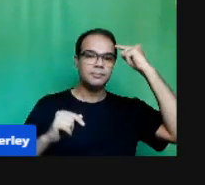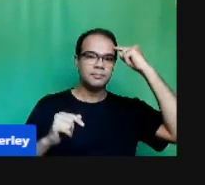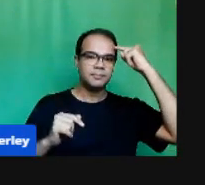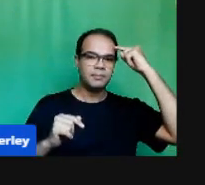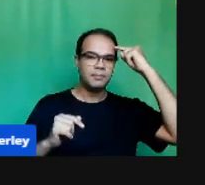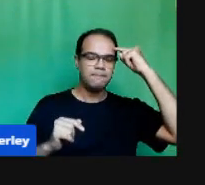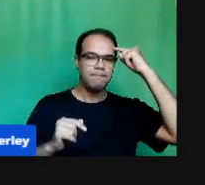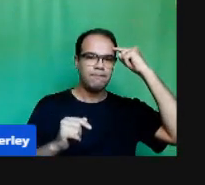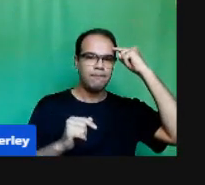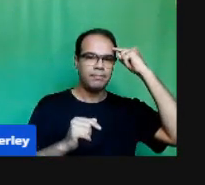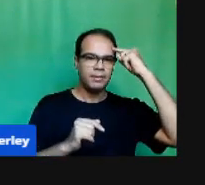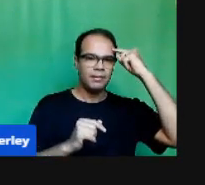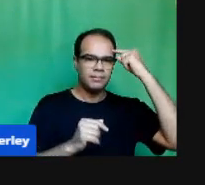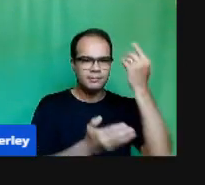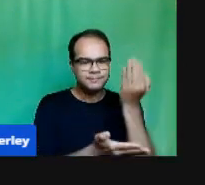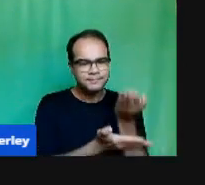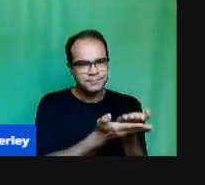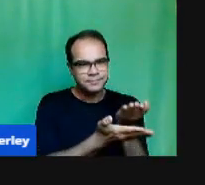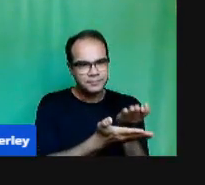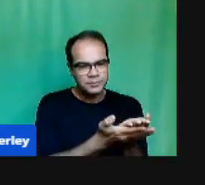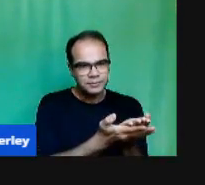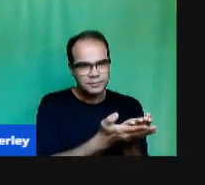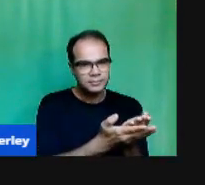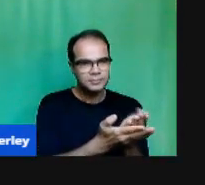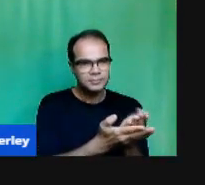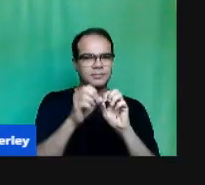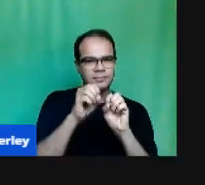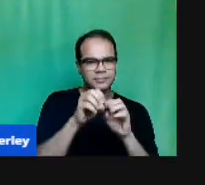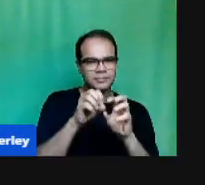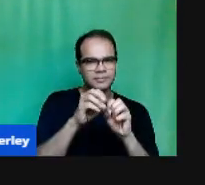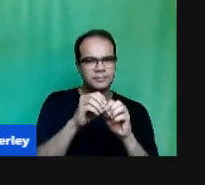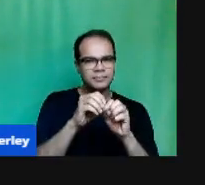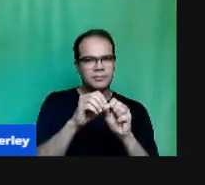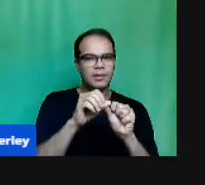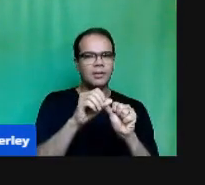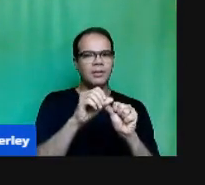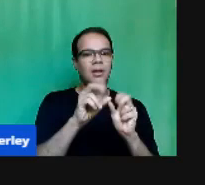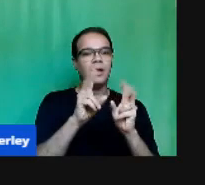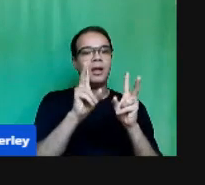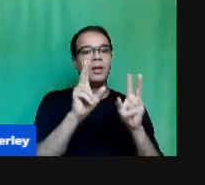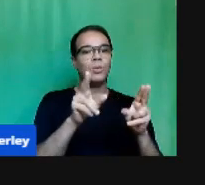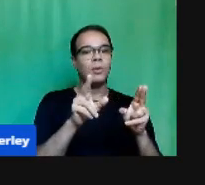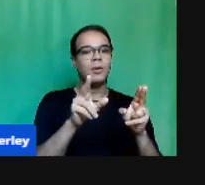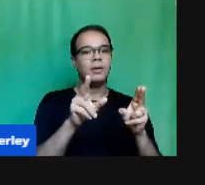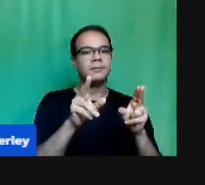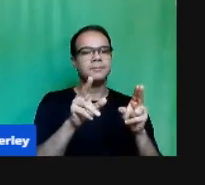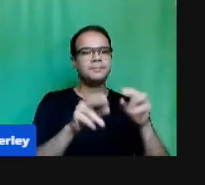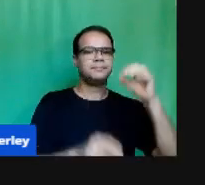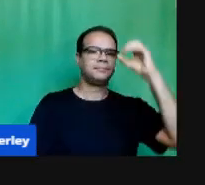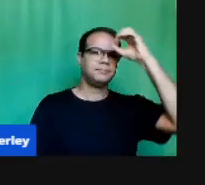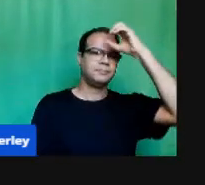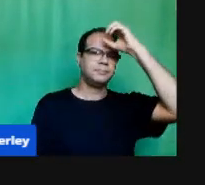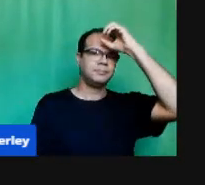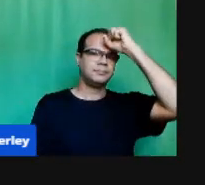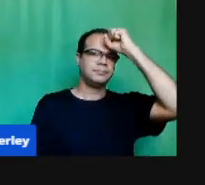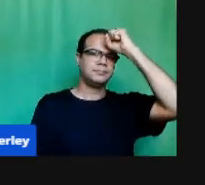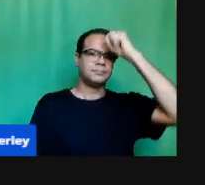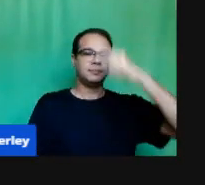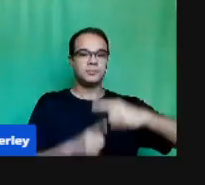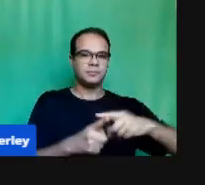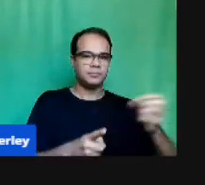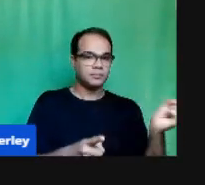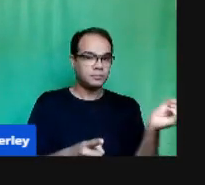Aprender A reaprender O enunciado enunciado Ele já Nos traz Algumas